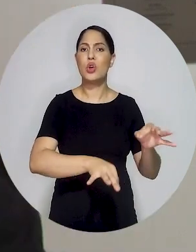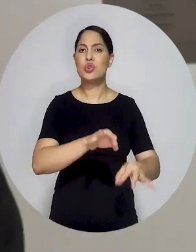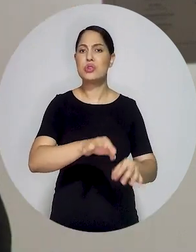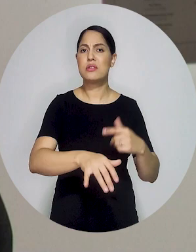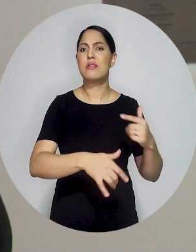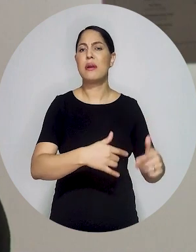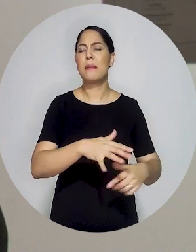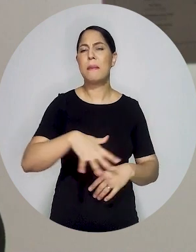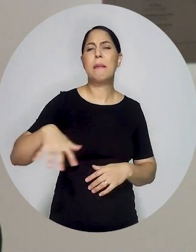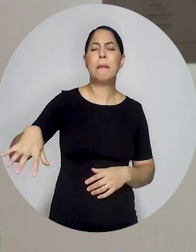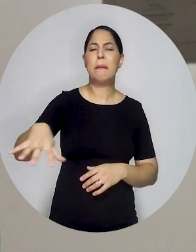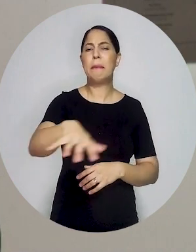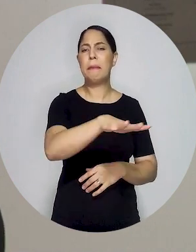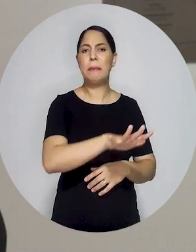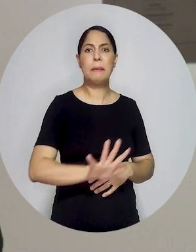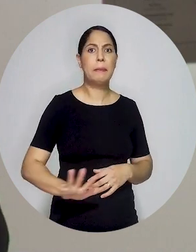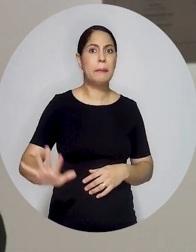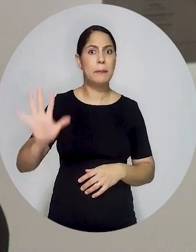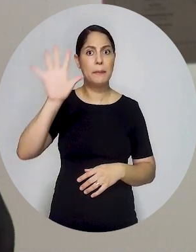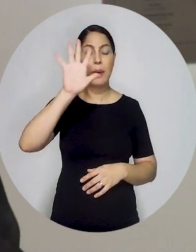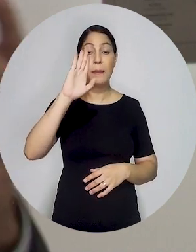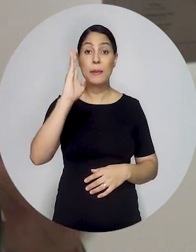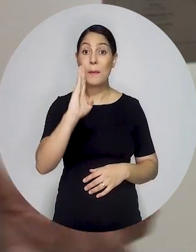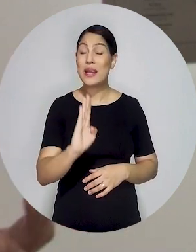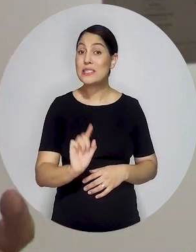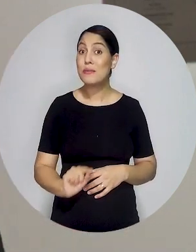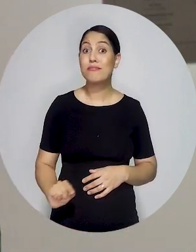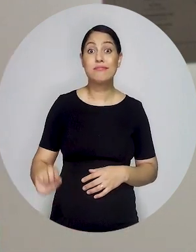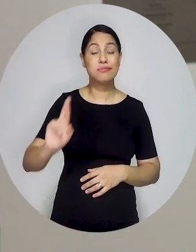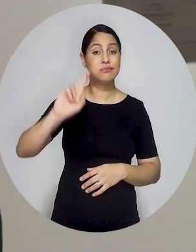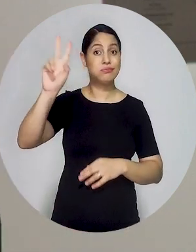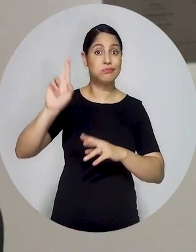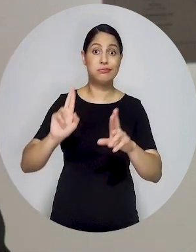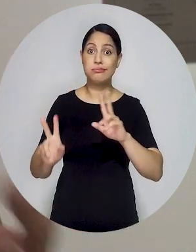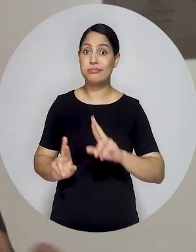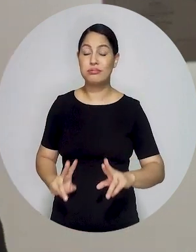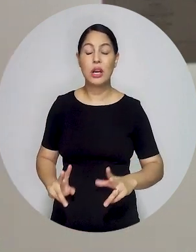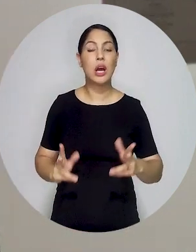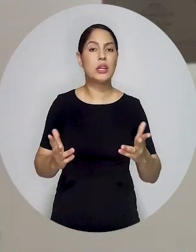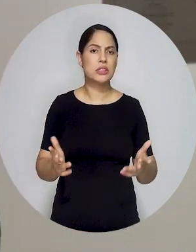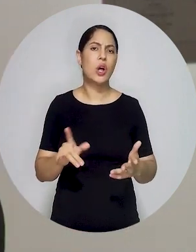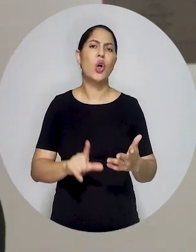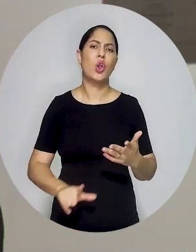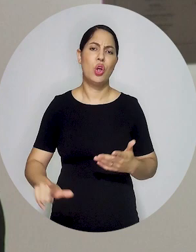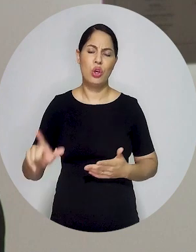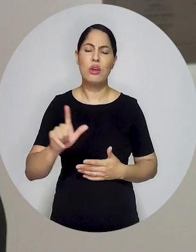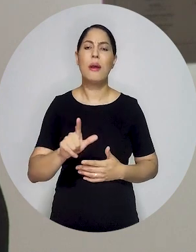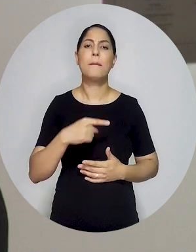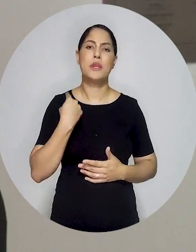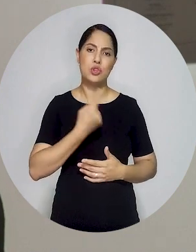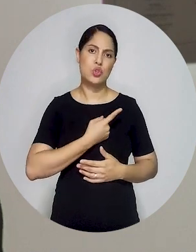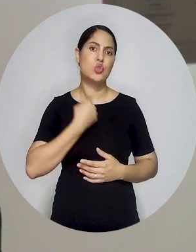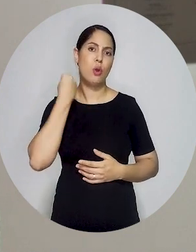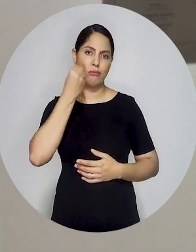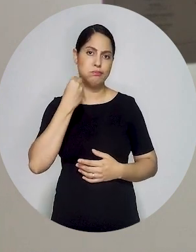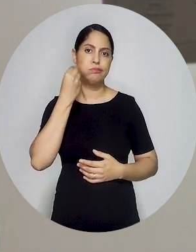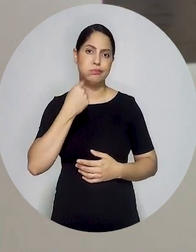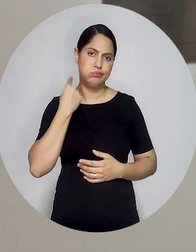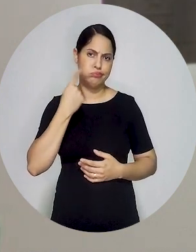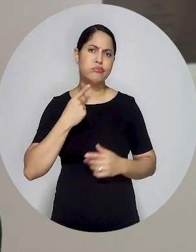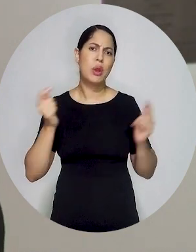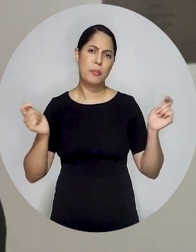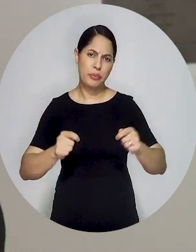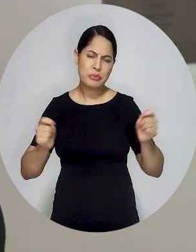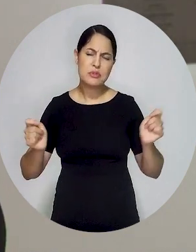cada um dos rincões do Brasil. Nosso Brasil, que tem tantas peculiaridades de Estado para Estado, levar a experiência da